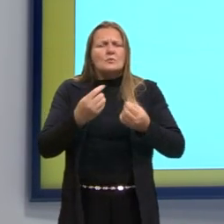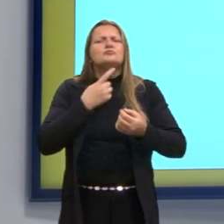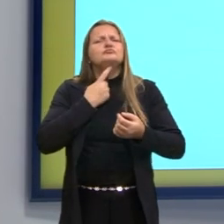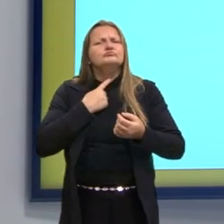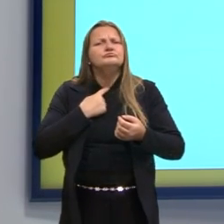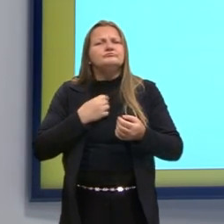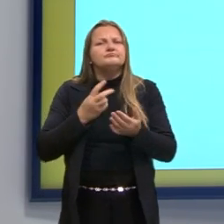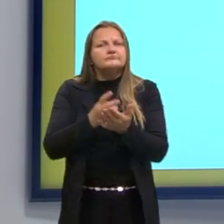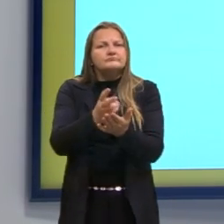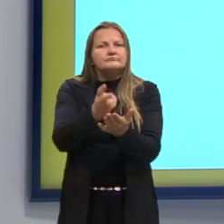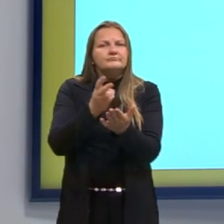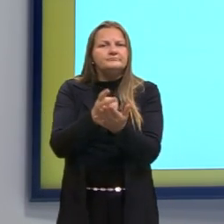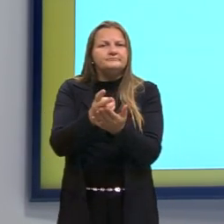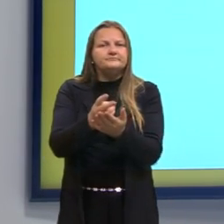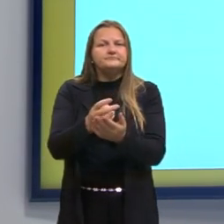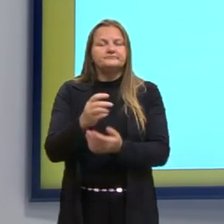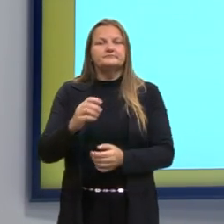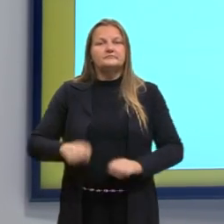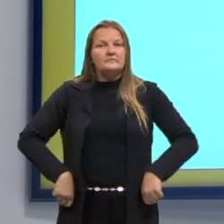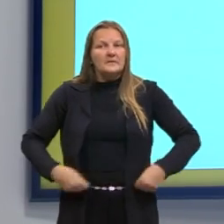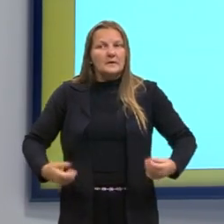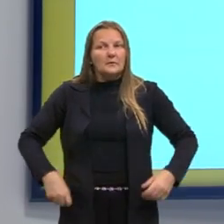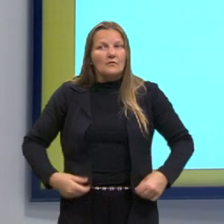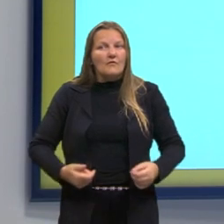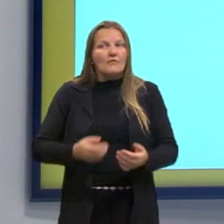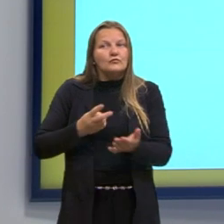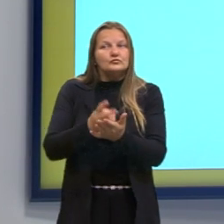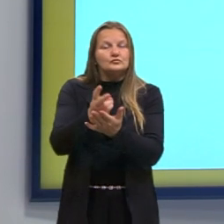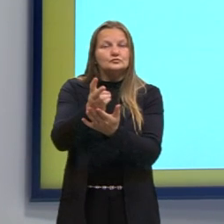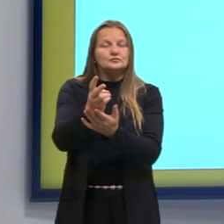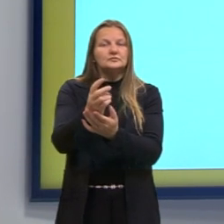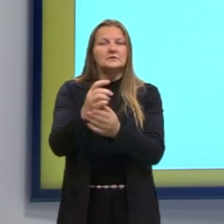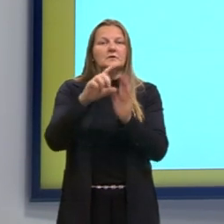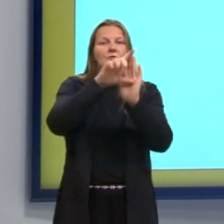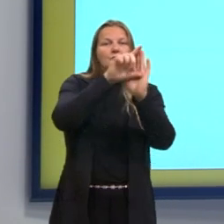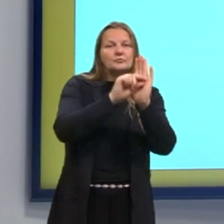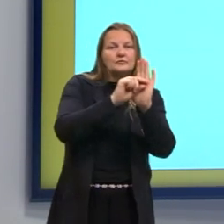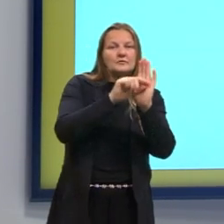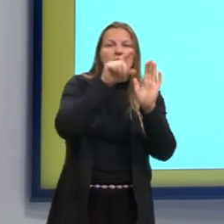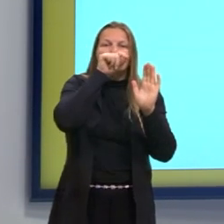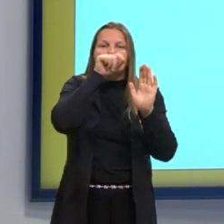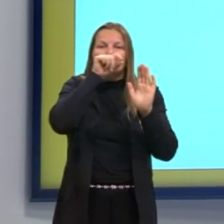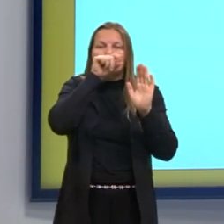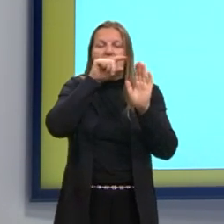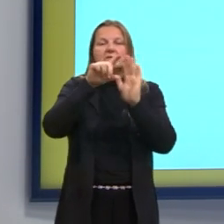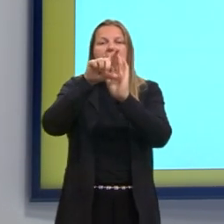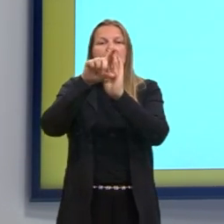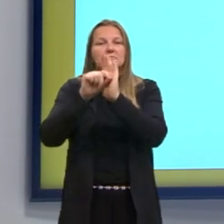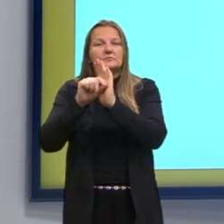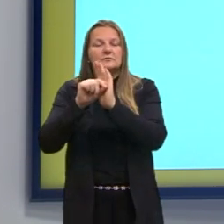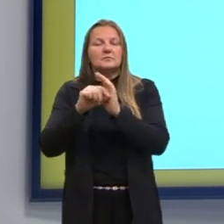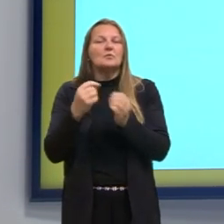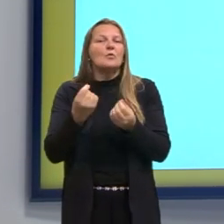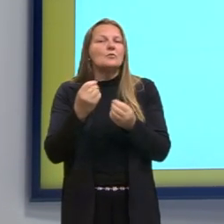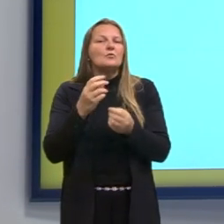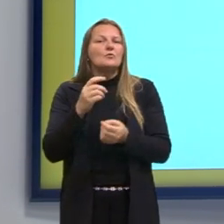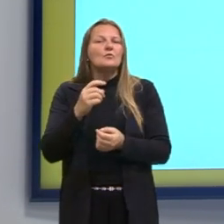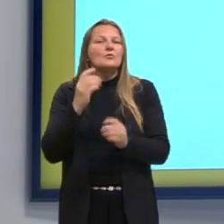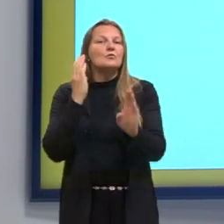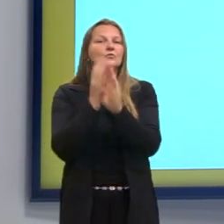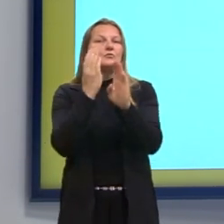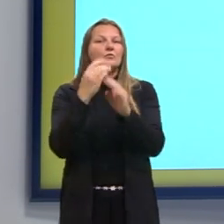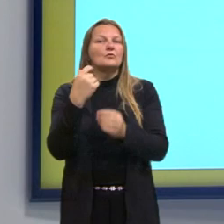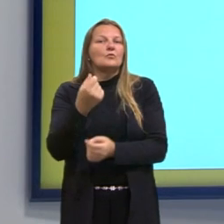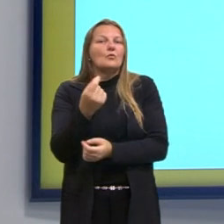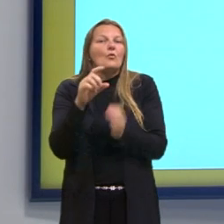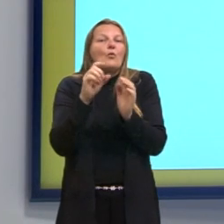manter o custo fixo, e nós vamos reduzir a quantidade de frango, nós precisamos descobrir quanto vai ser